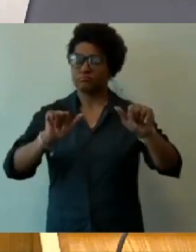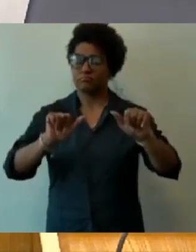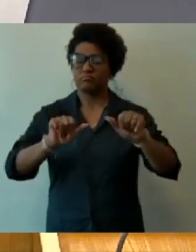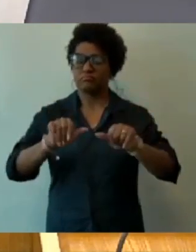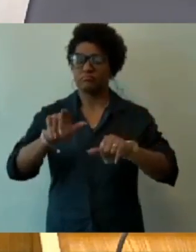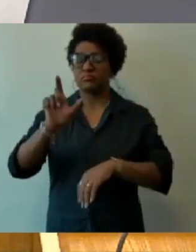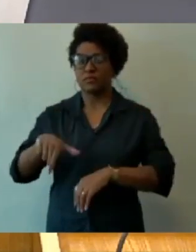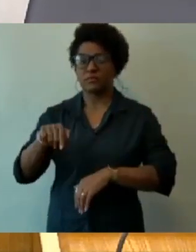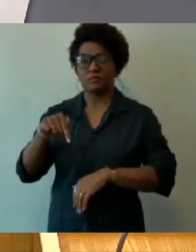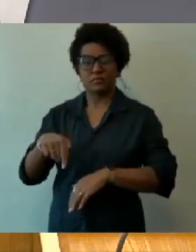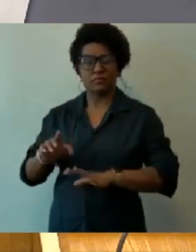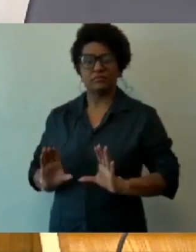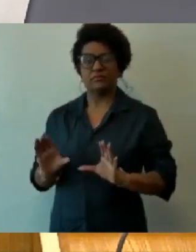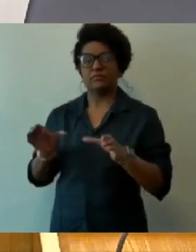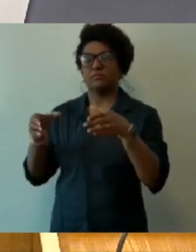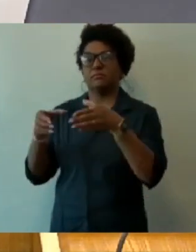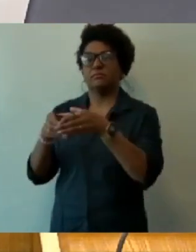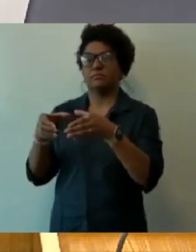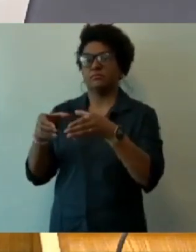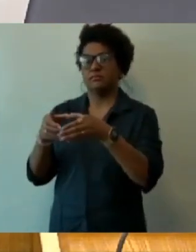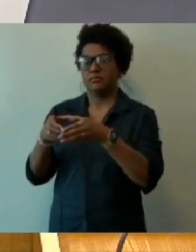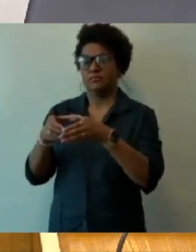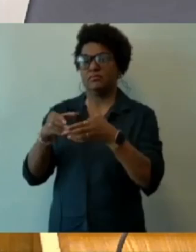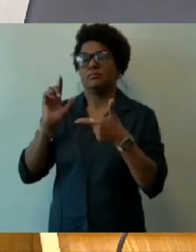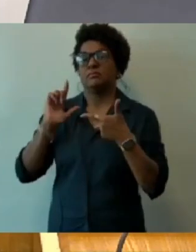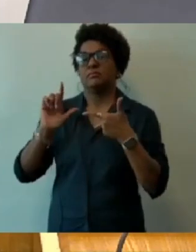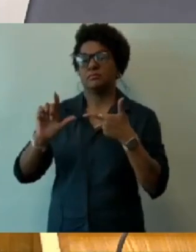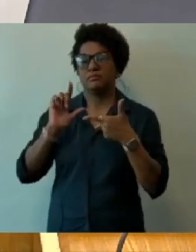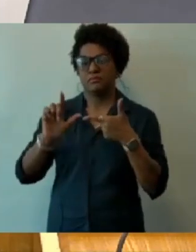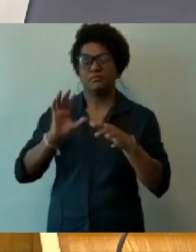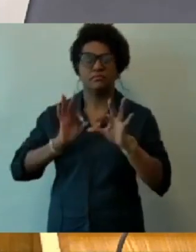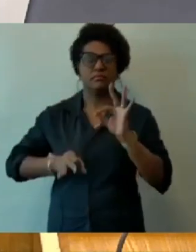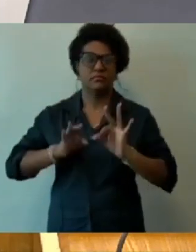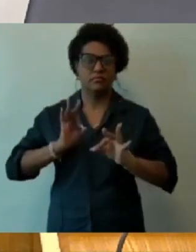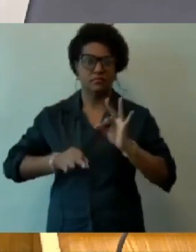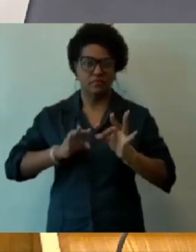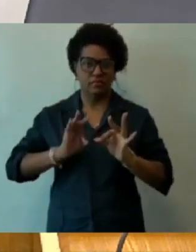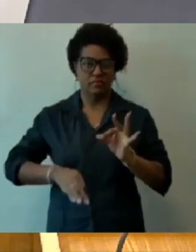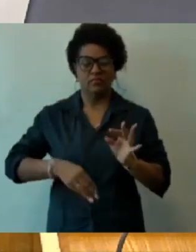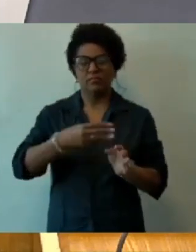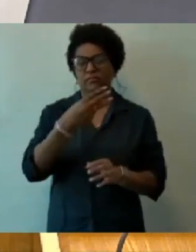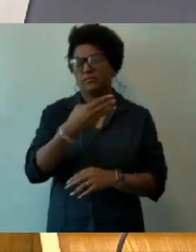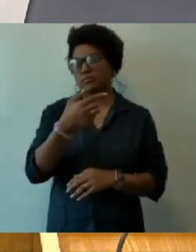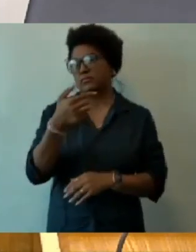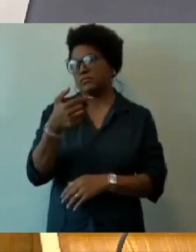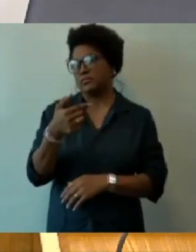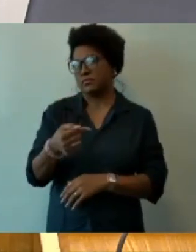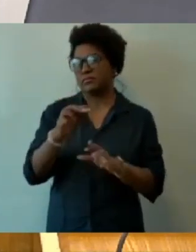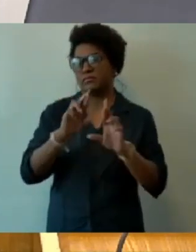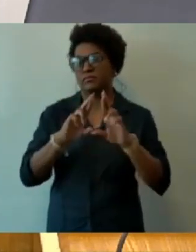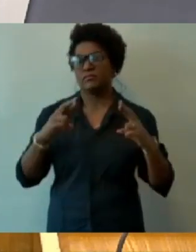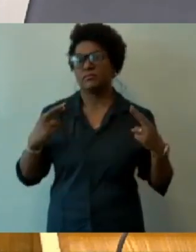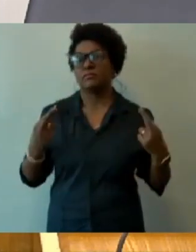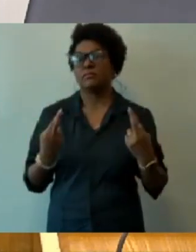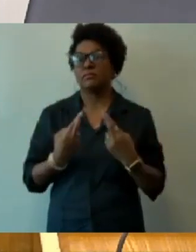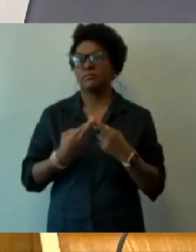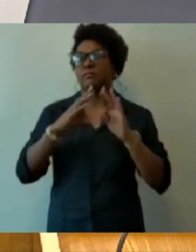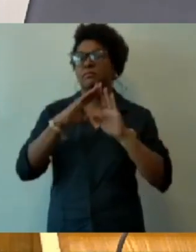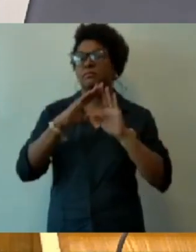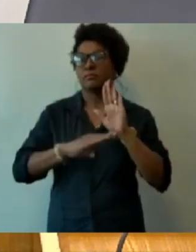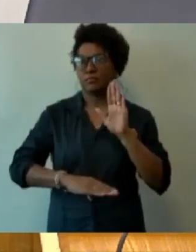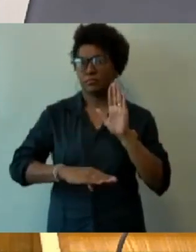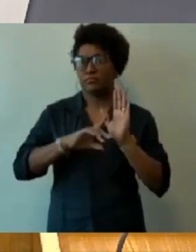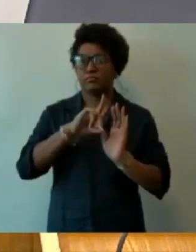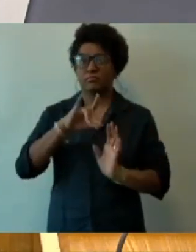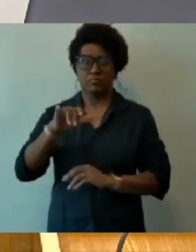da Comissão de Legislação e Justiça da 37ª Reunião Ordinária do dia 22 de